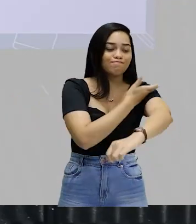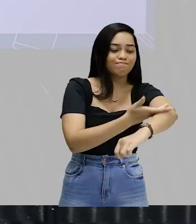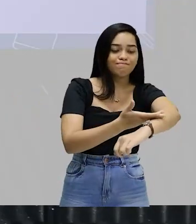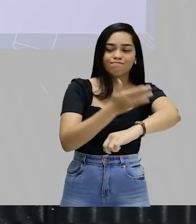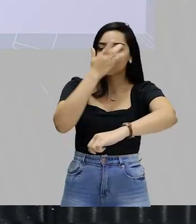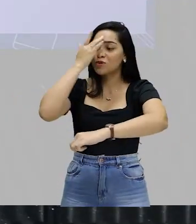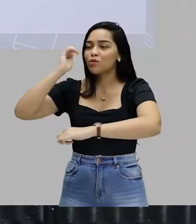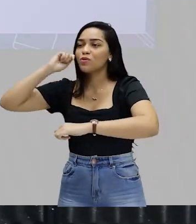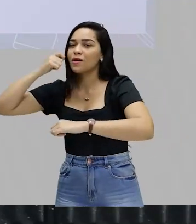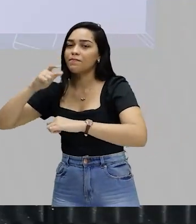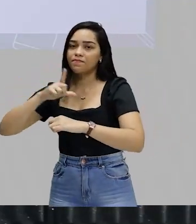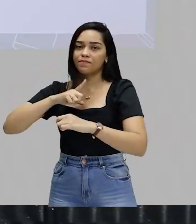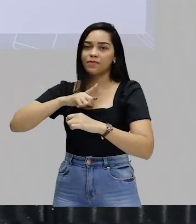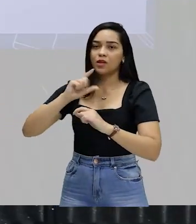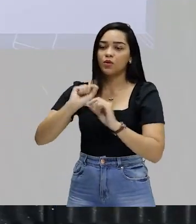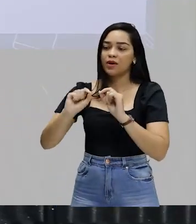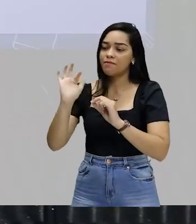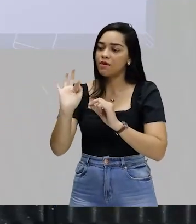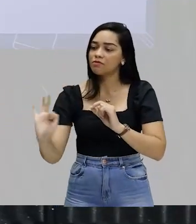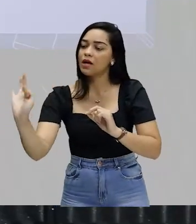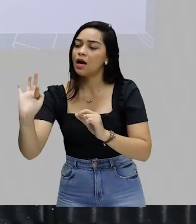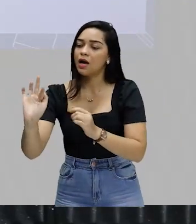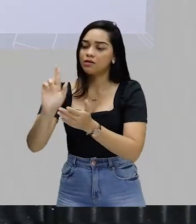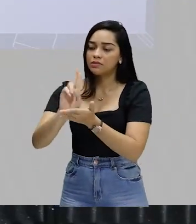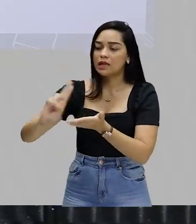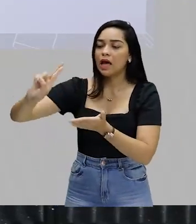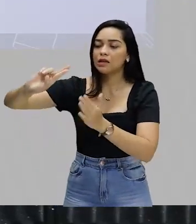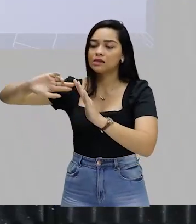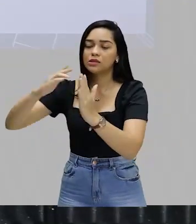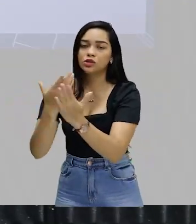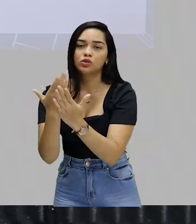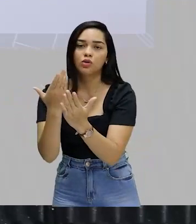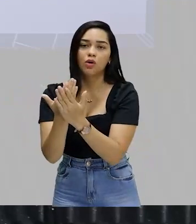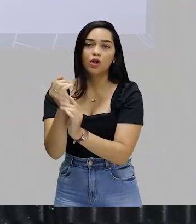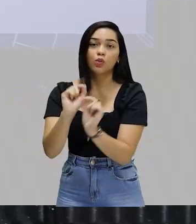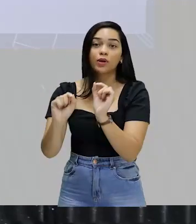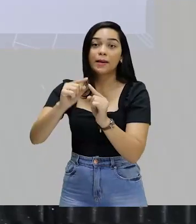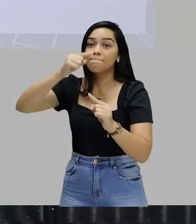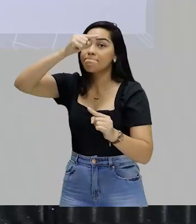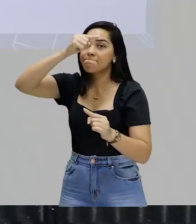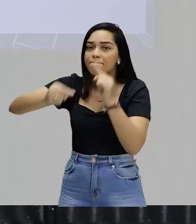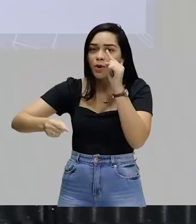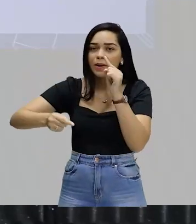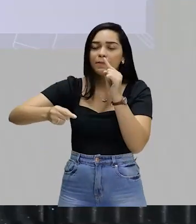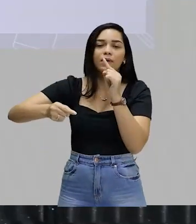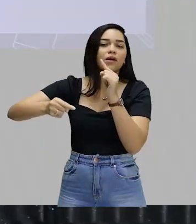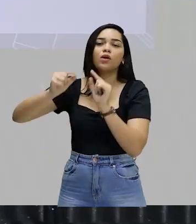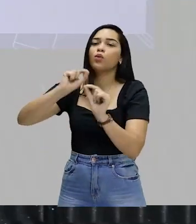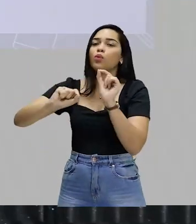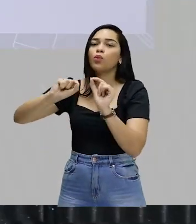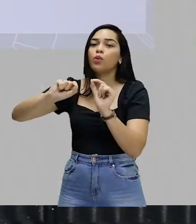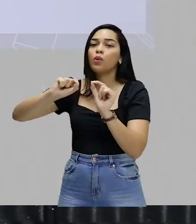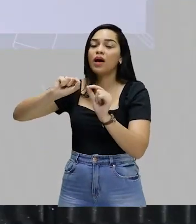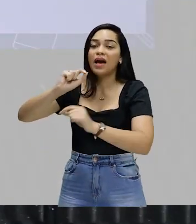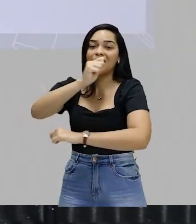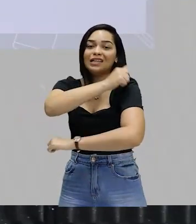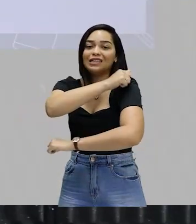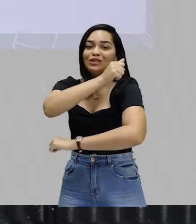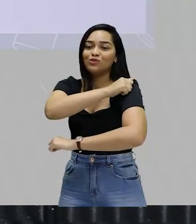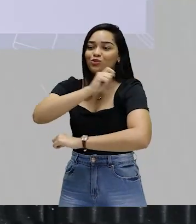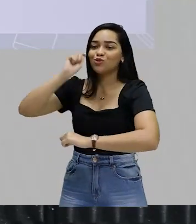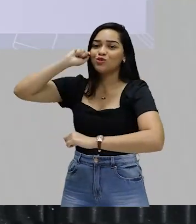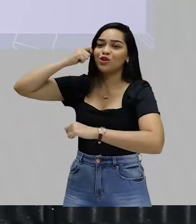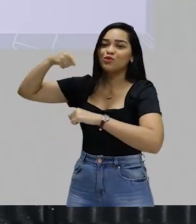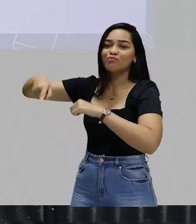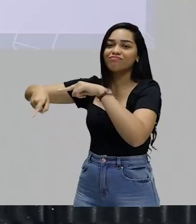Então, existiam, por exemplo, faculdades, universidades e escolas que proibiam alunos negros se matricularem